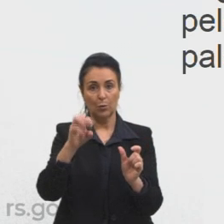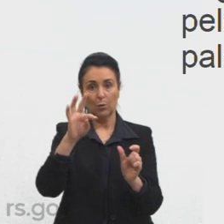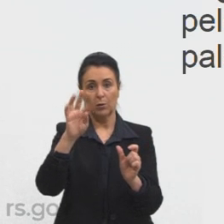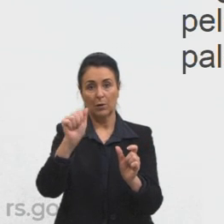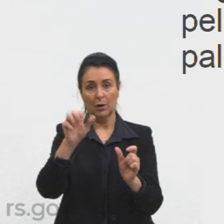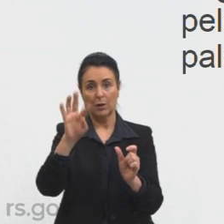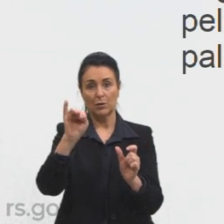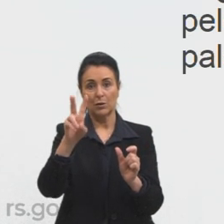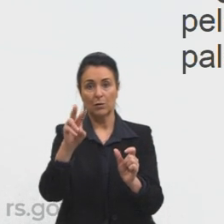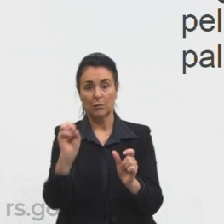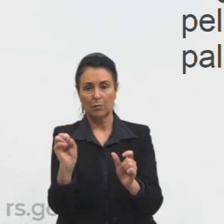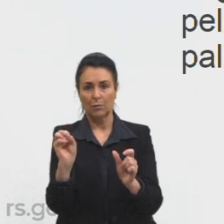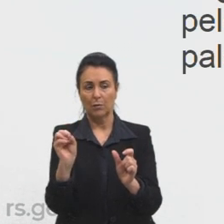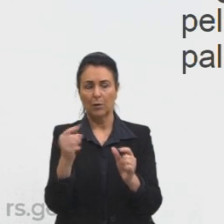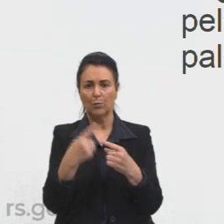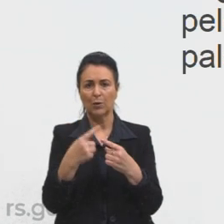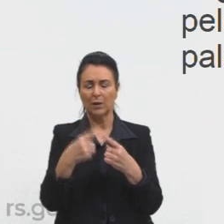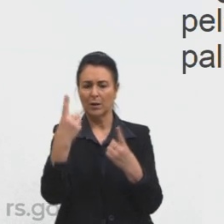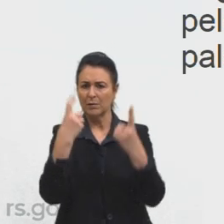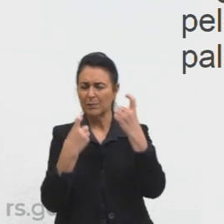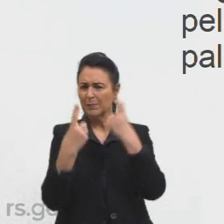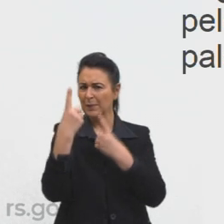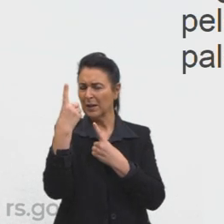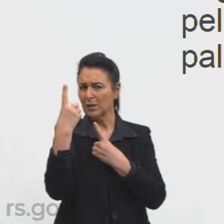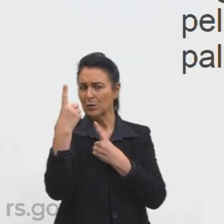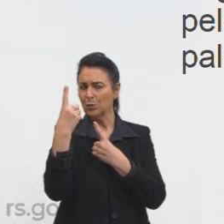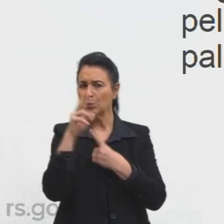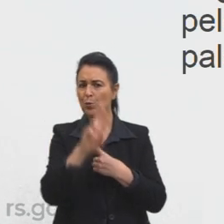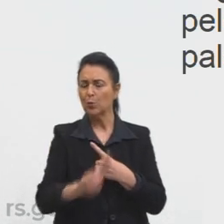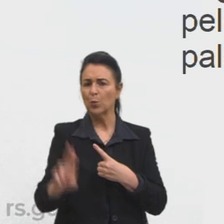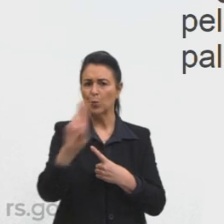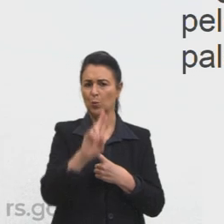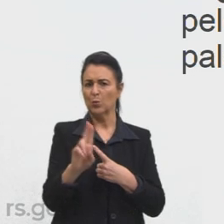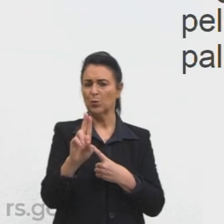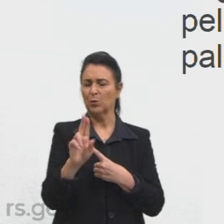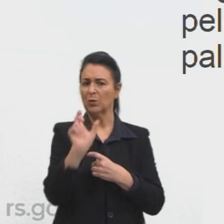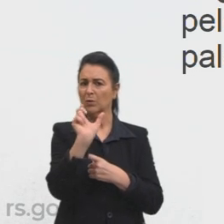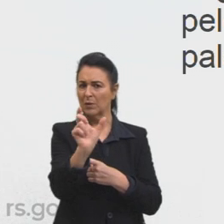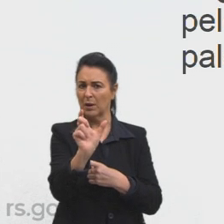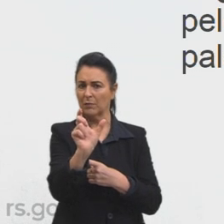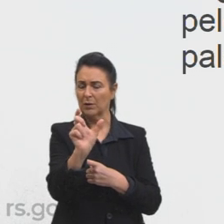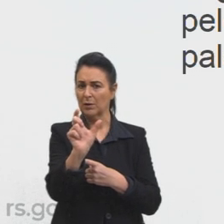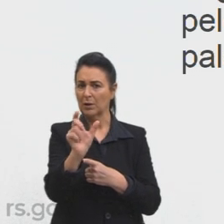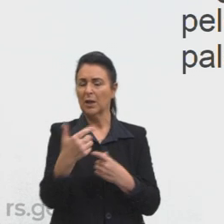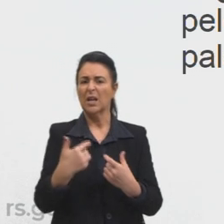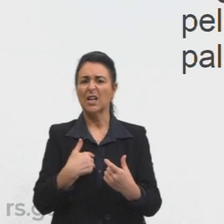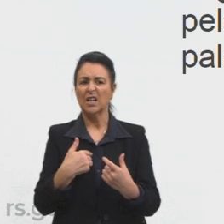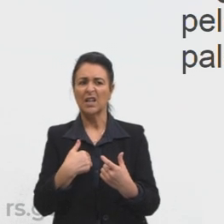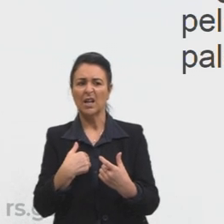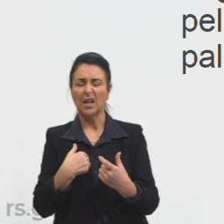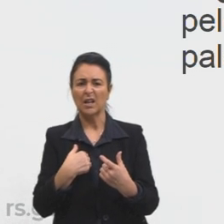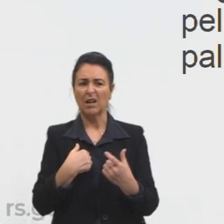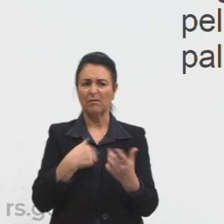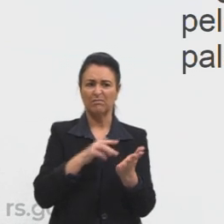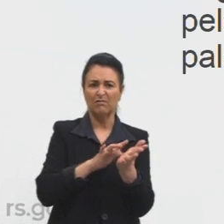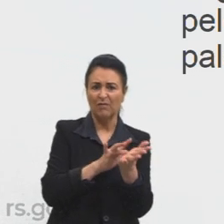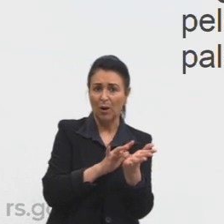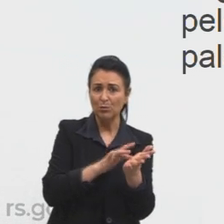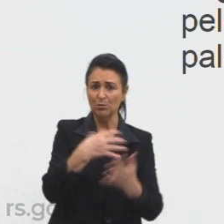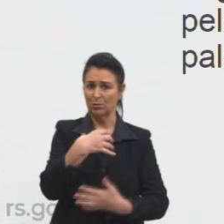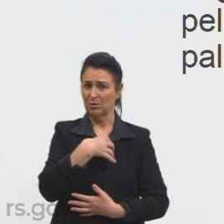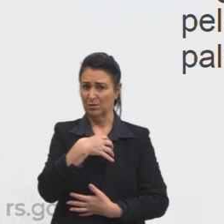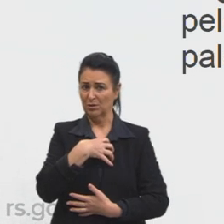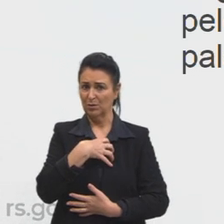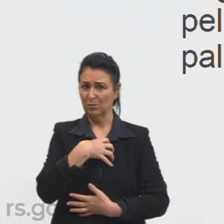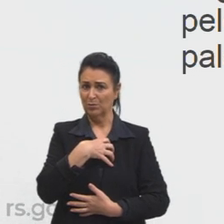pelo uso da palavra ou expressão nesse sentido figurado, subjetivo ou expressivo essa palavra aqui